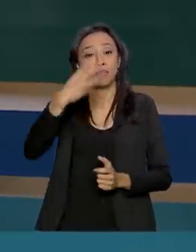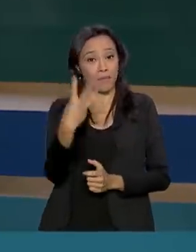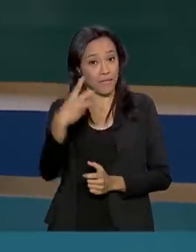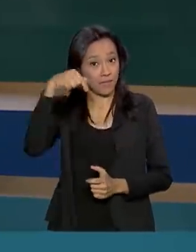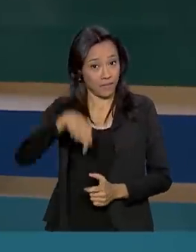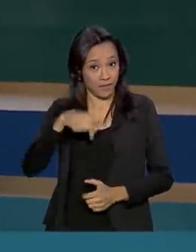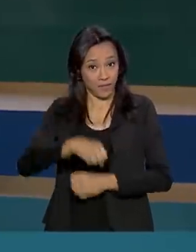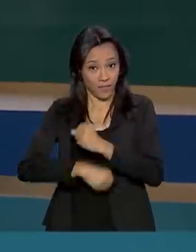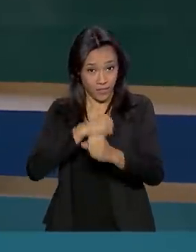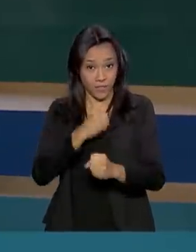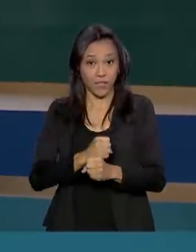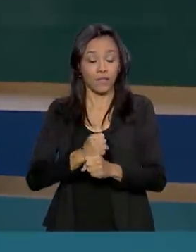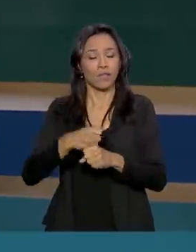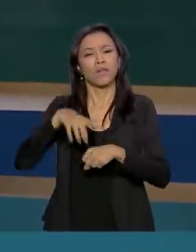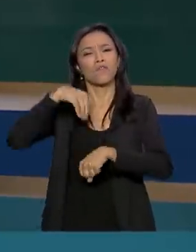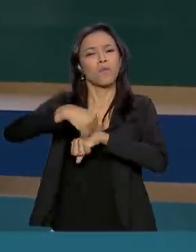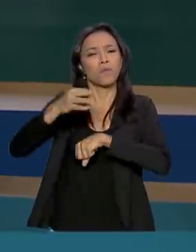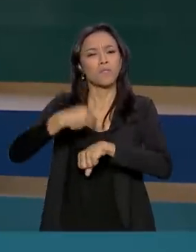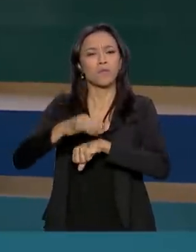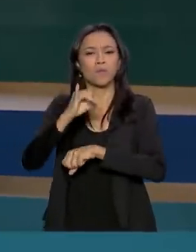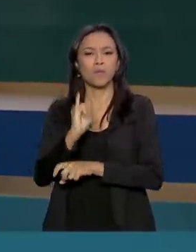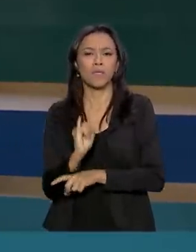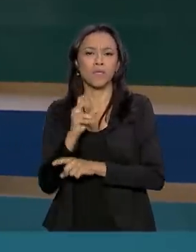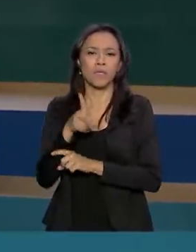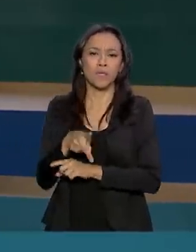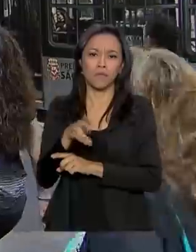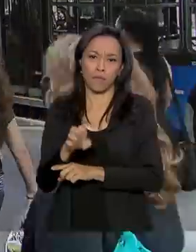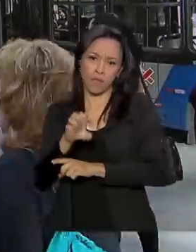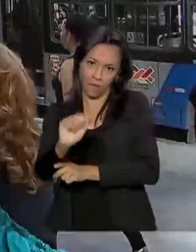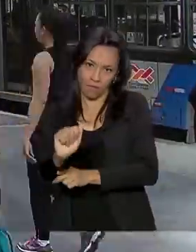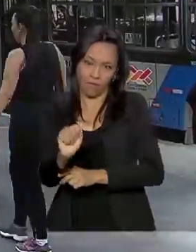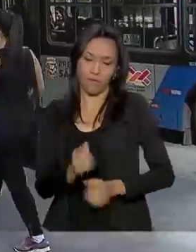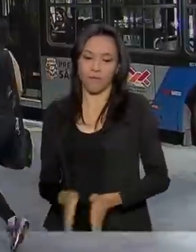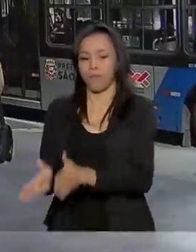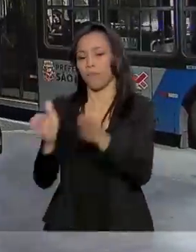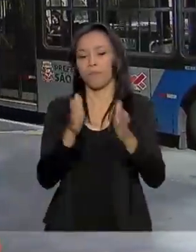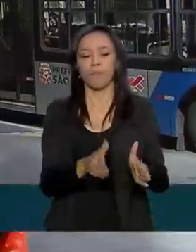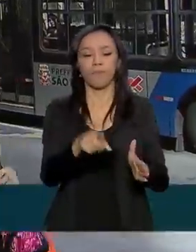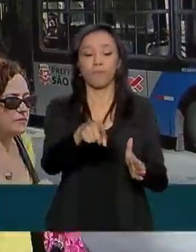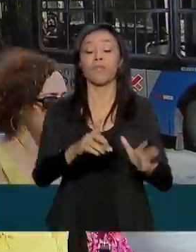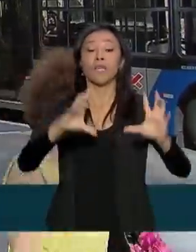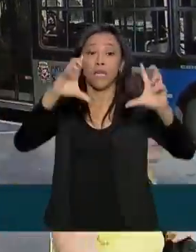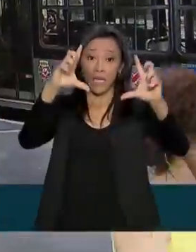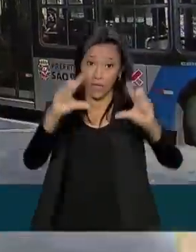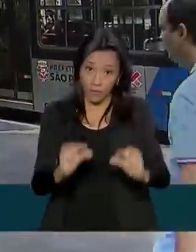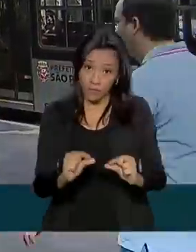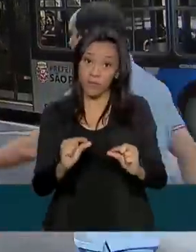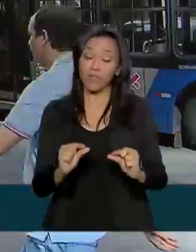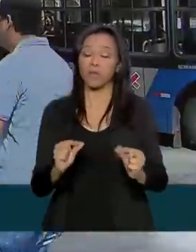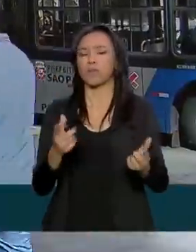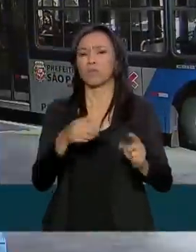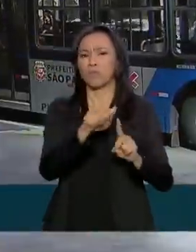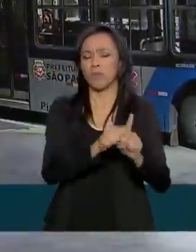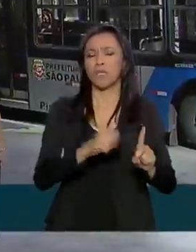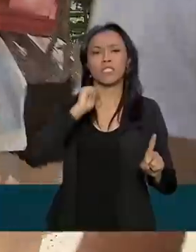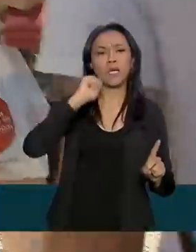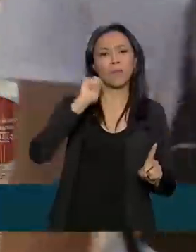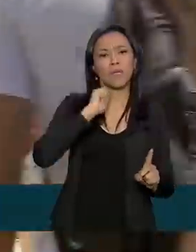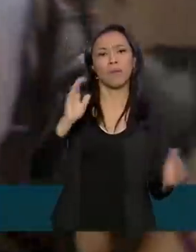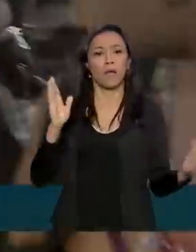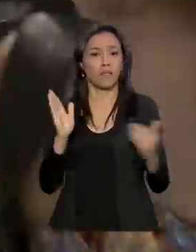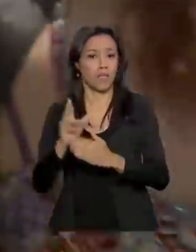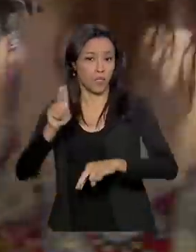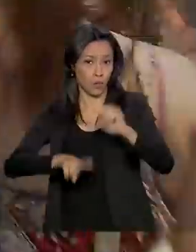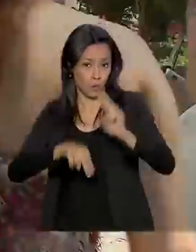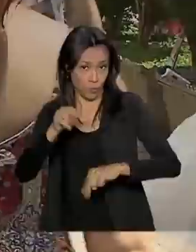Instituto de Pesquisa Econômica Aplicada, o IPEA. A maior queda no desemprego de abril a junho de 2019 foi